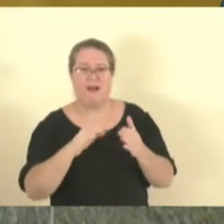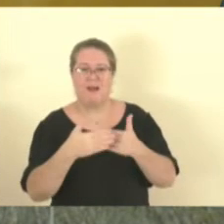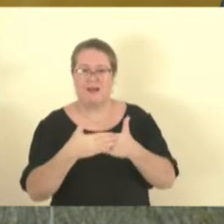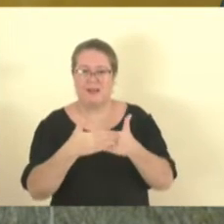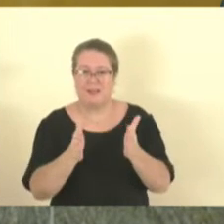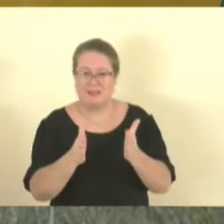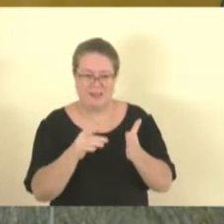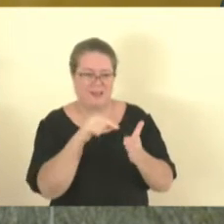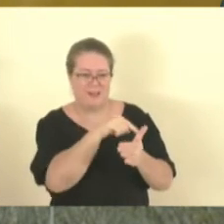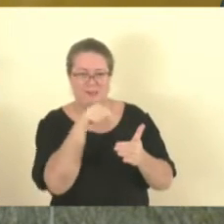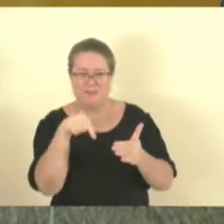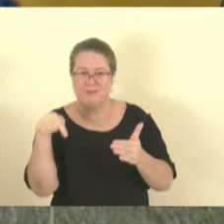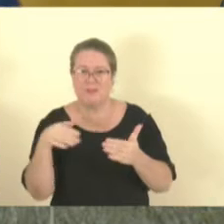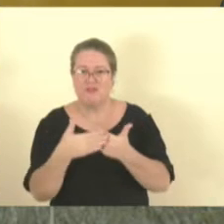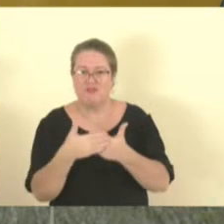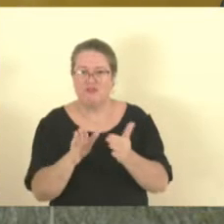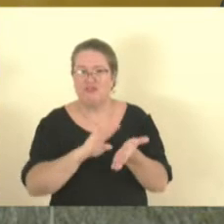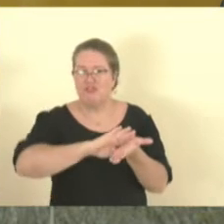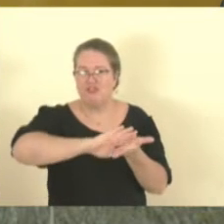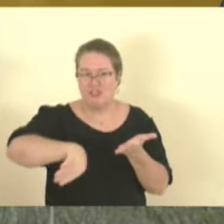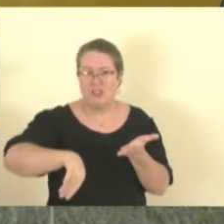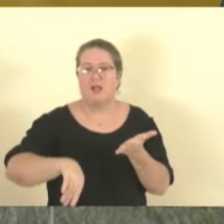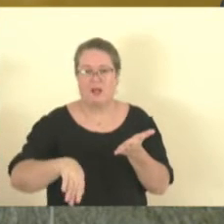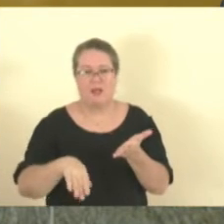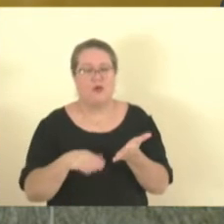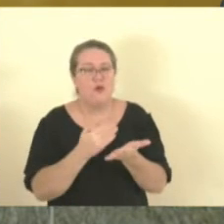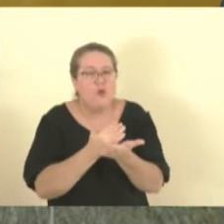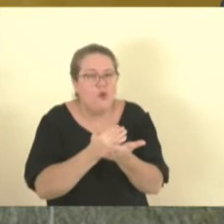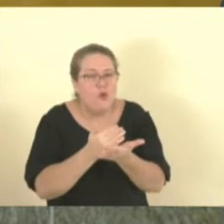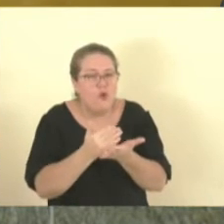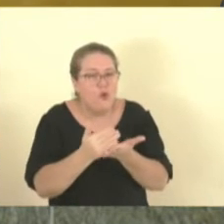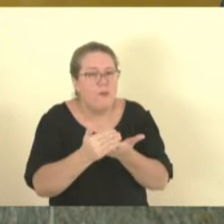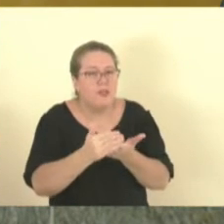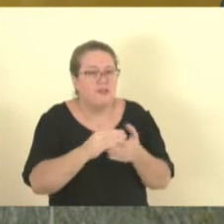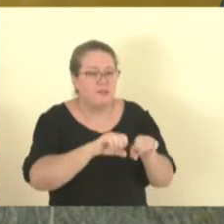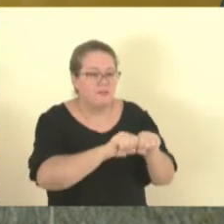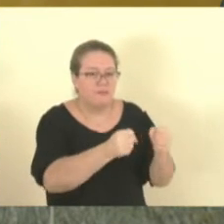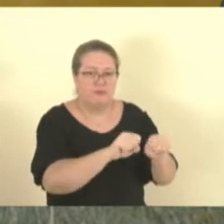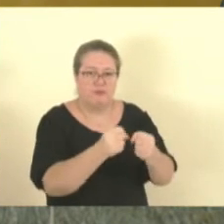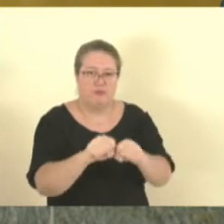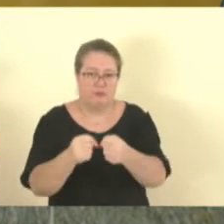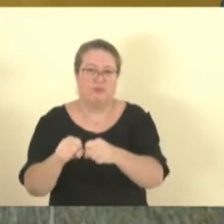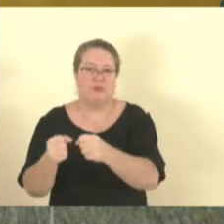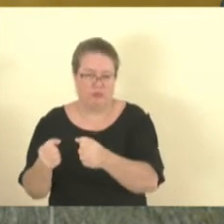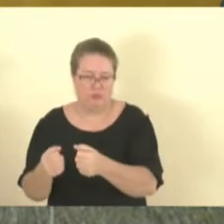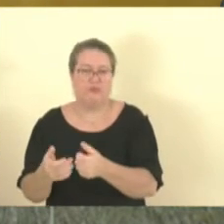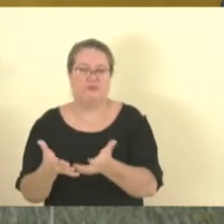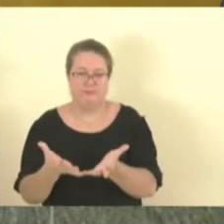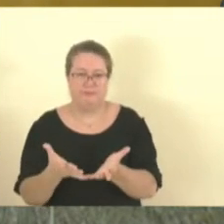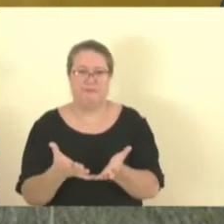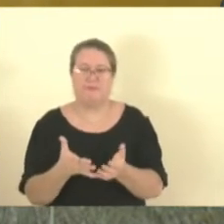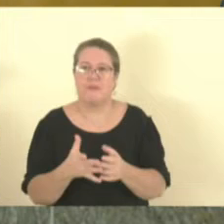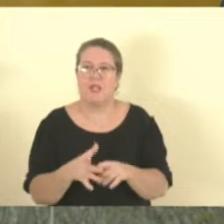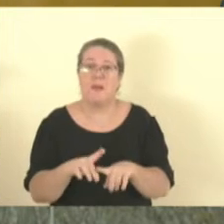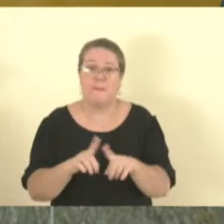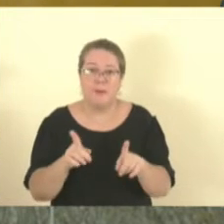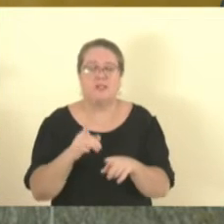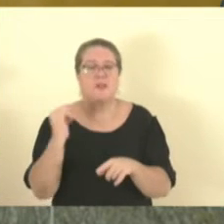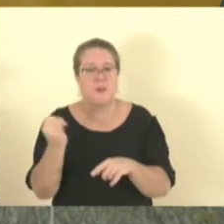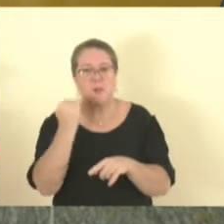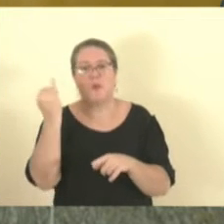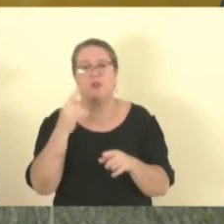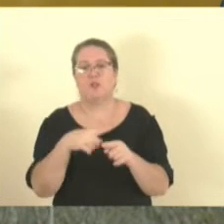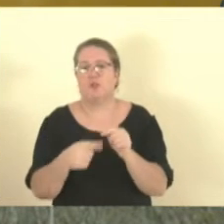é bom mesmo que se faça a fiscalização, conforme falou o deputado Mazinho dos Anjos, porque independentemente da retirada da cancela que tem